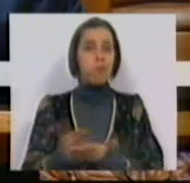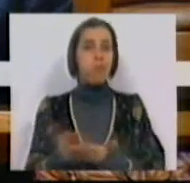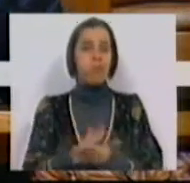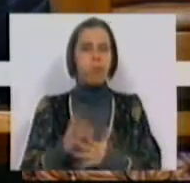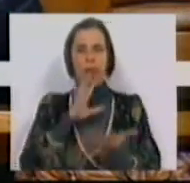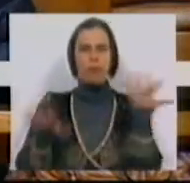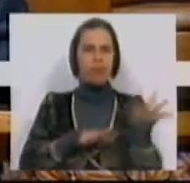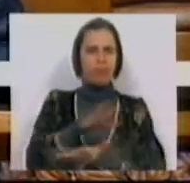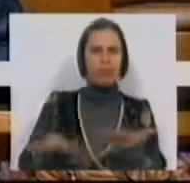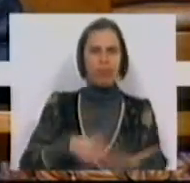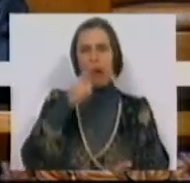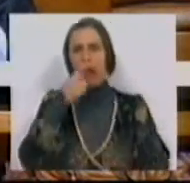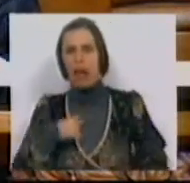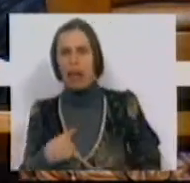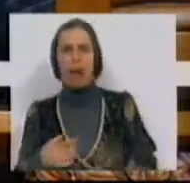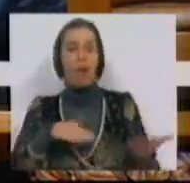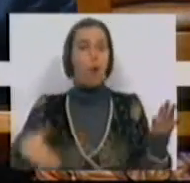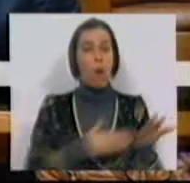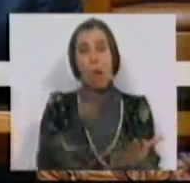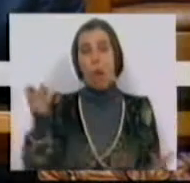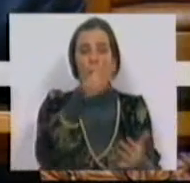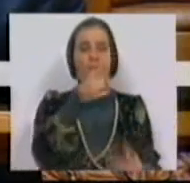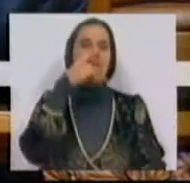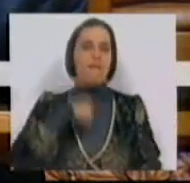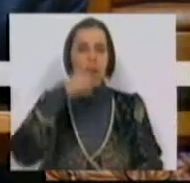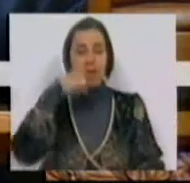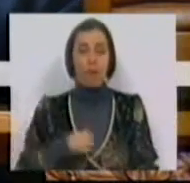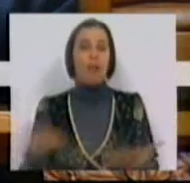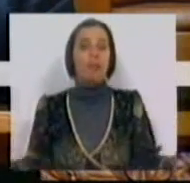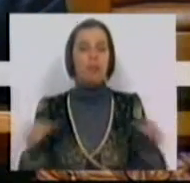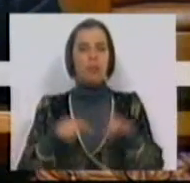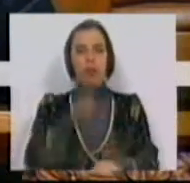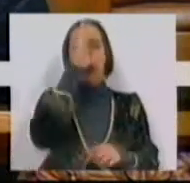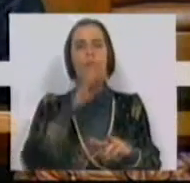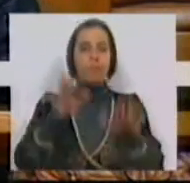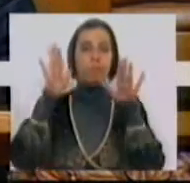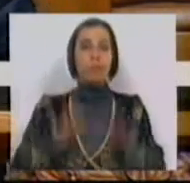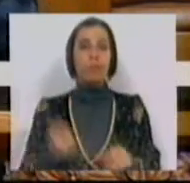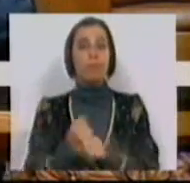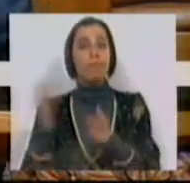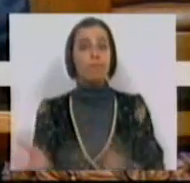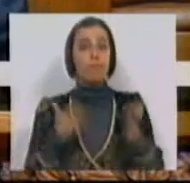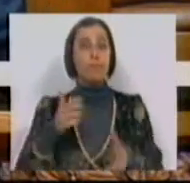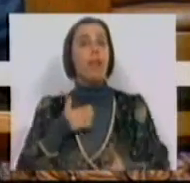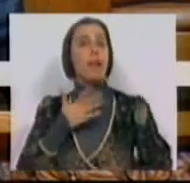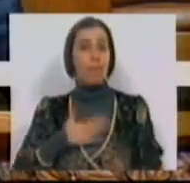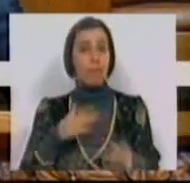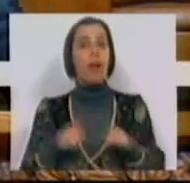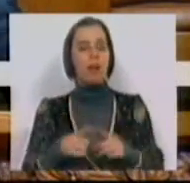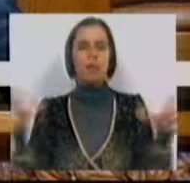atrapalhadas, erros, zigzags e falhanços. Este Governo parou a atividade produtiva da empresa,